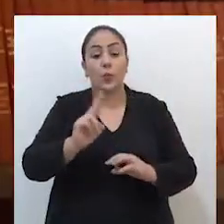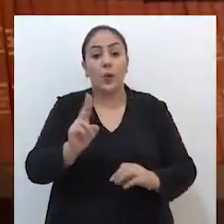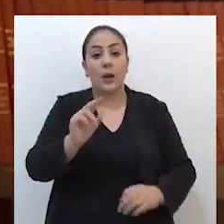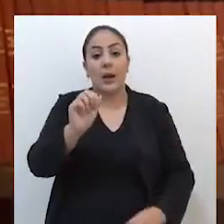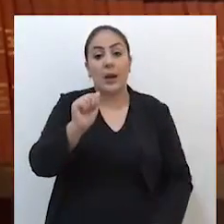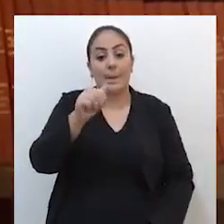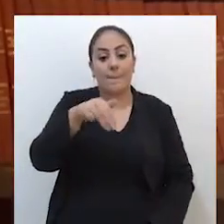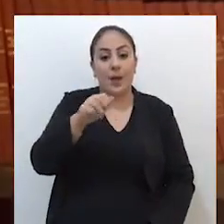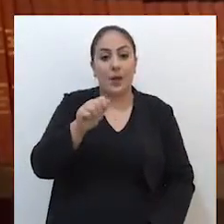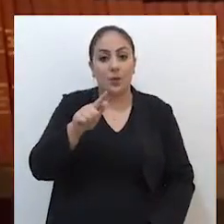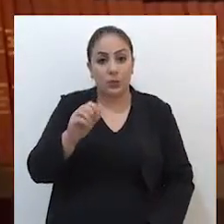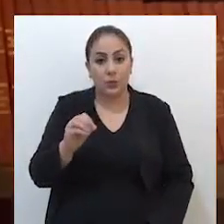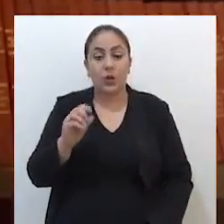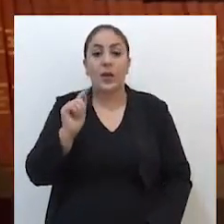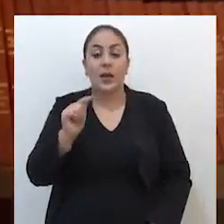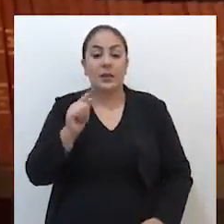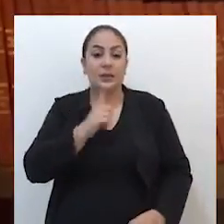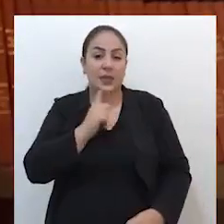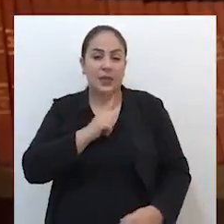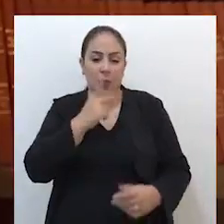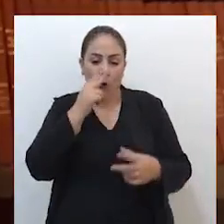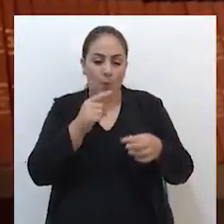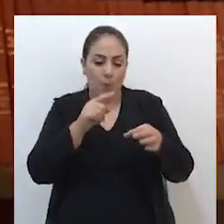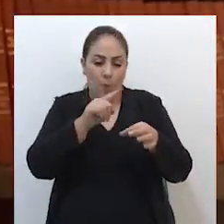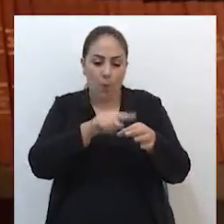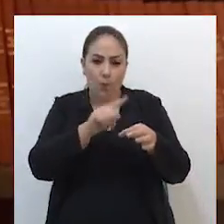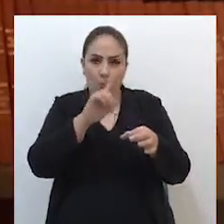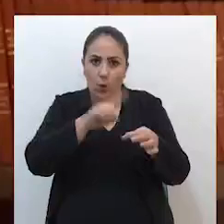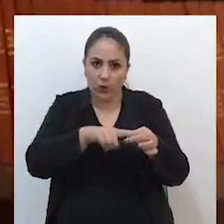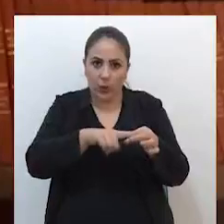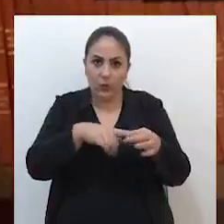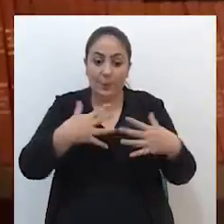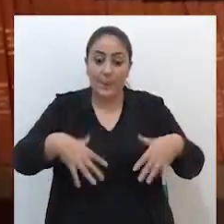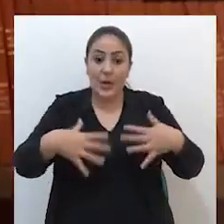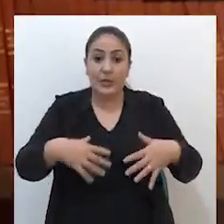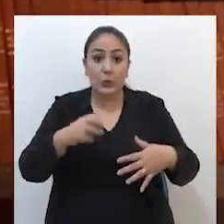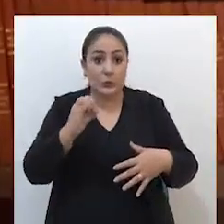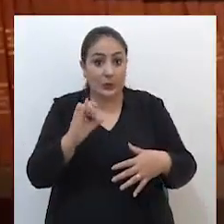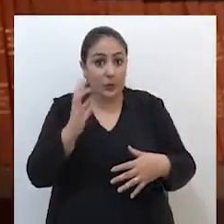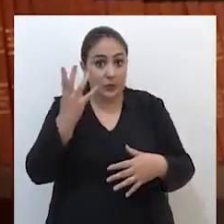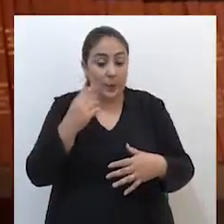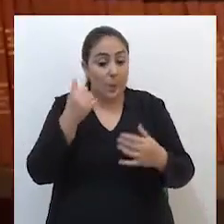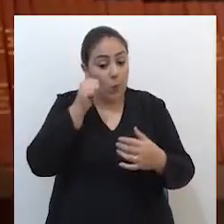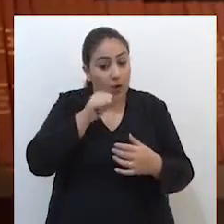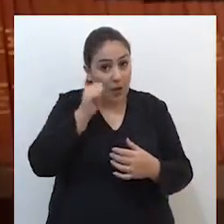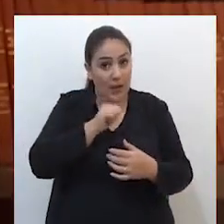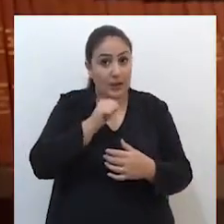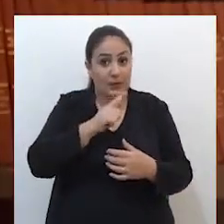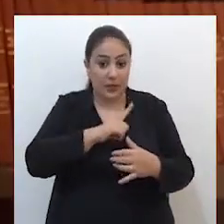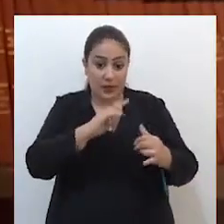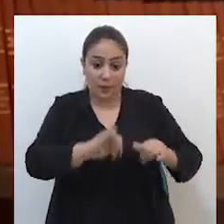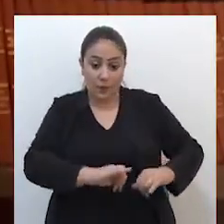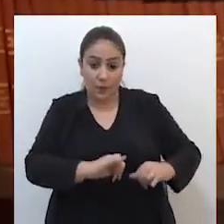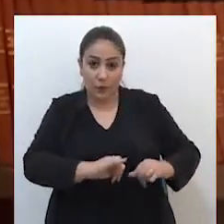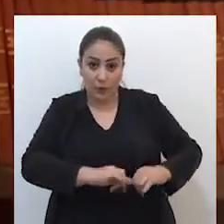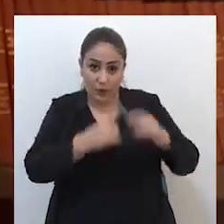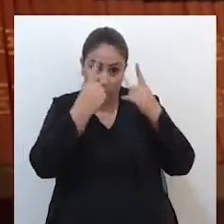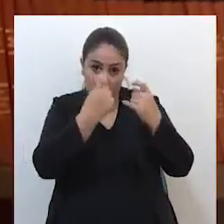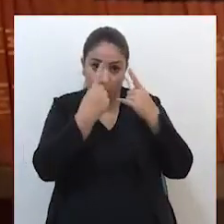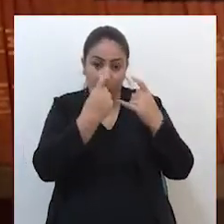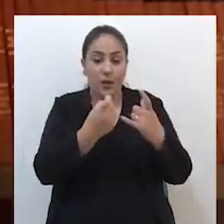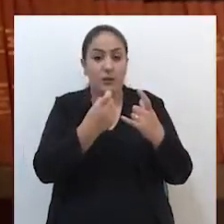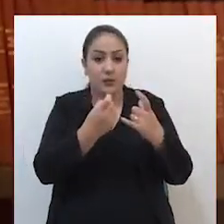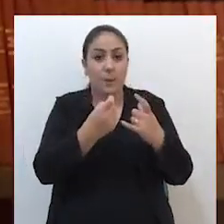Projeto Amago consiste num botão de pânico que a mulher vítima de violência em situação de